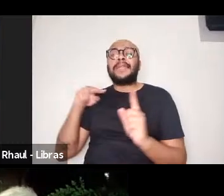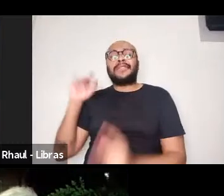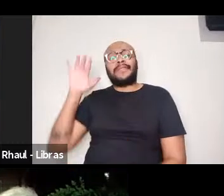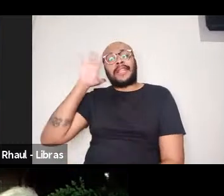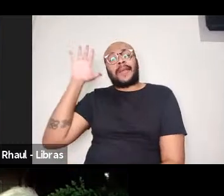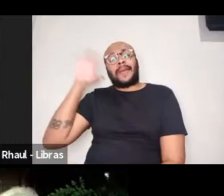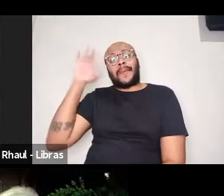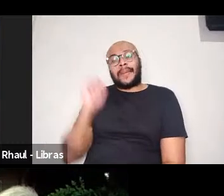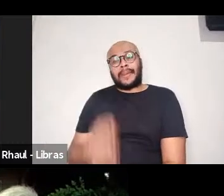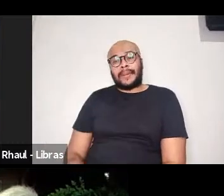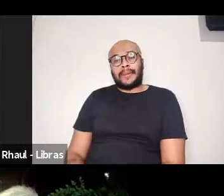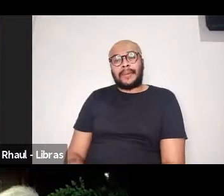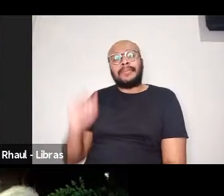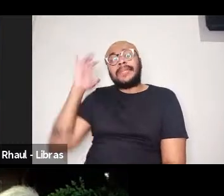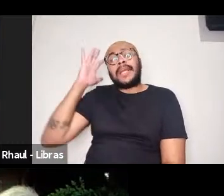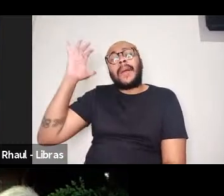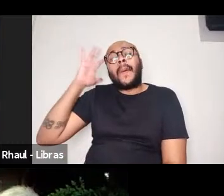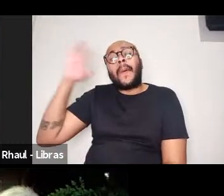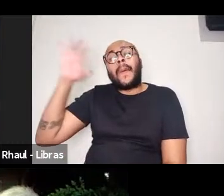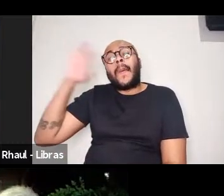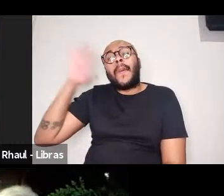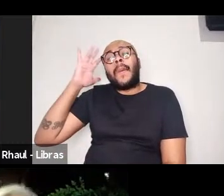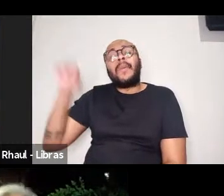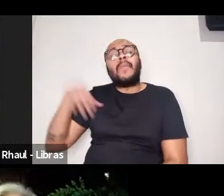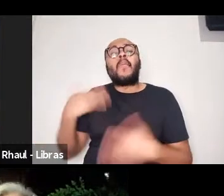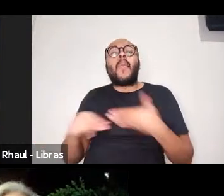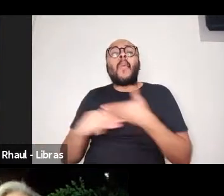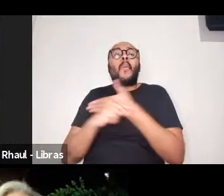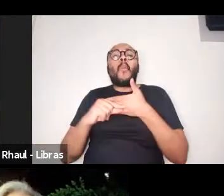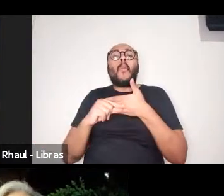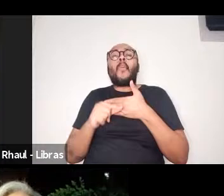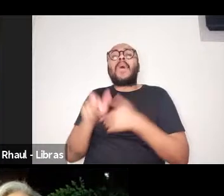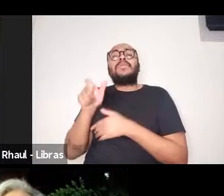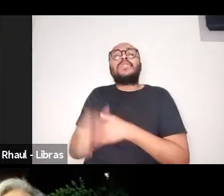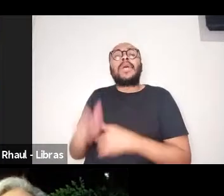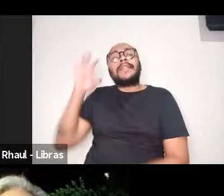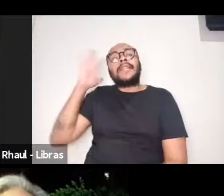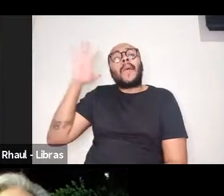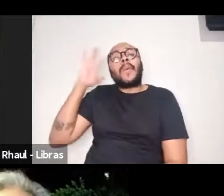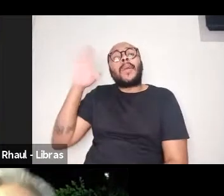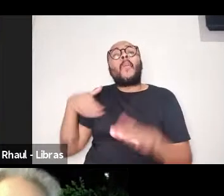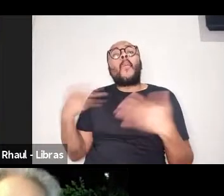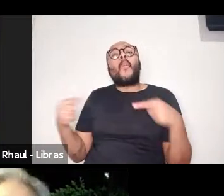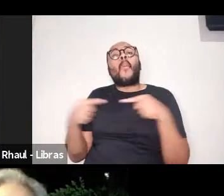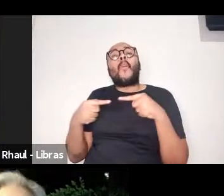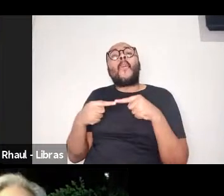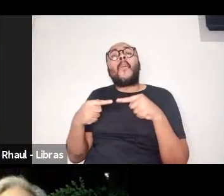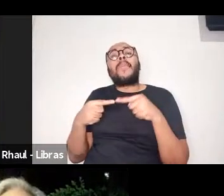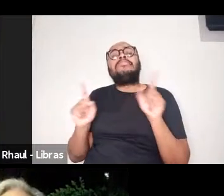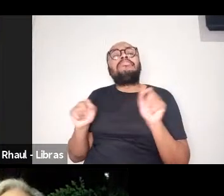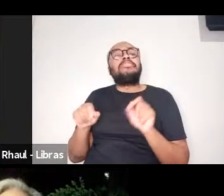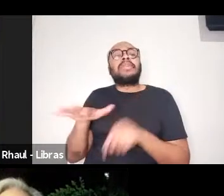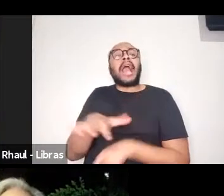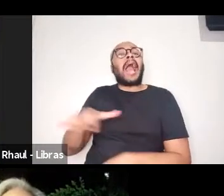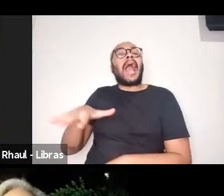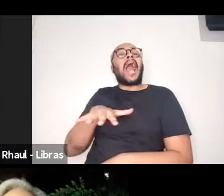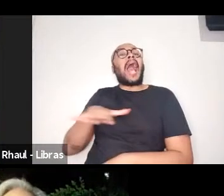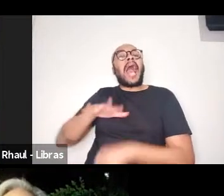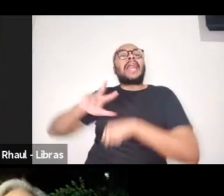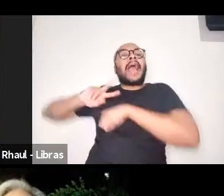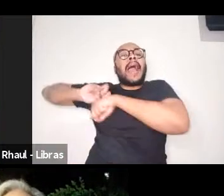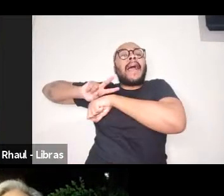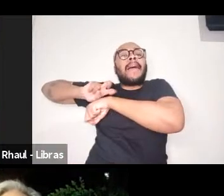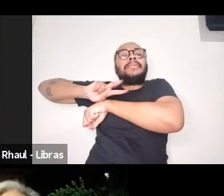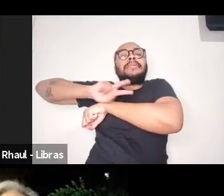autor. O autor se posiciona e faz que adesões teóricas? Qual é o seu referencial